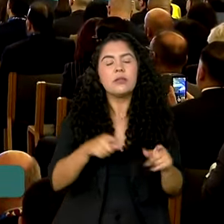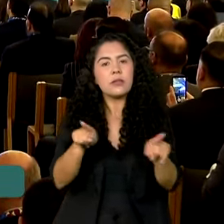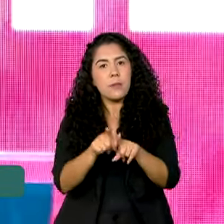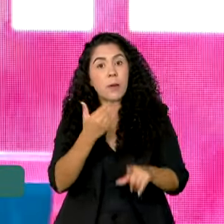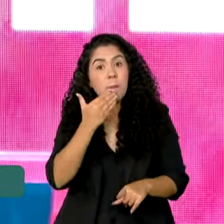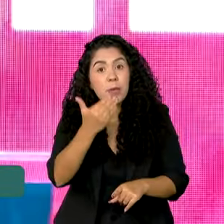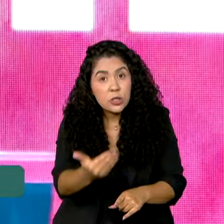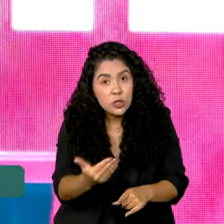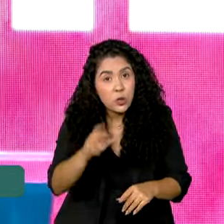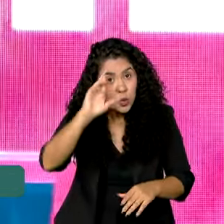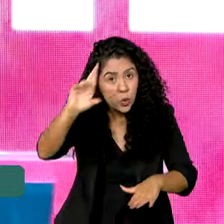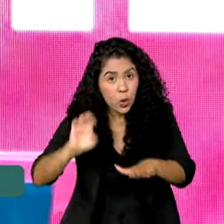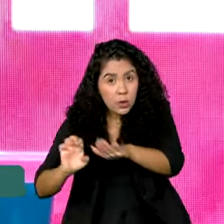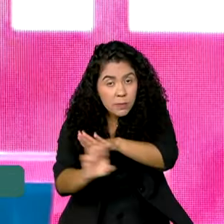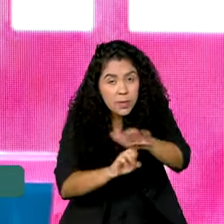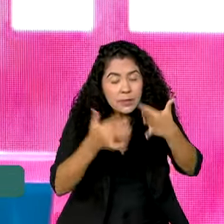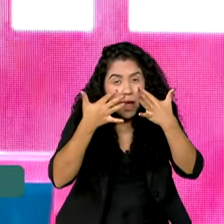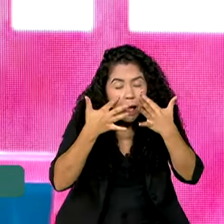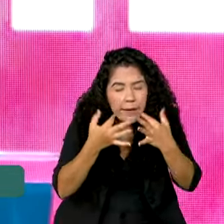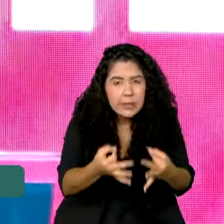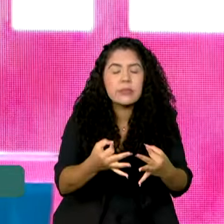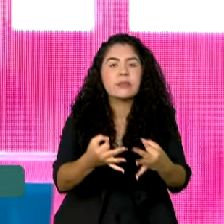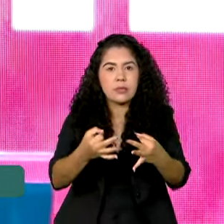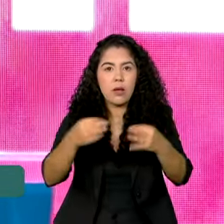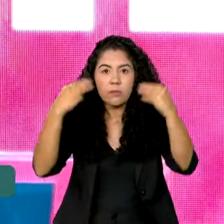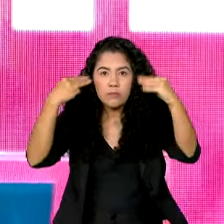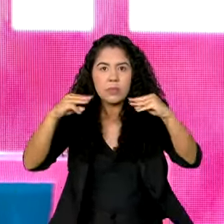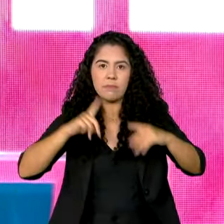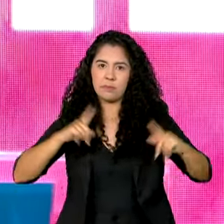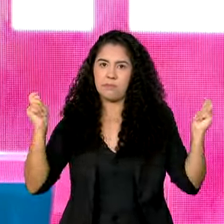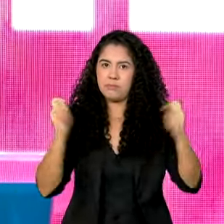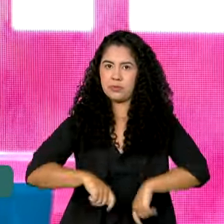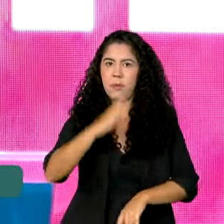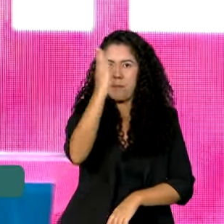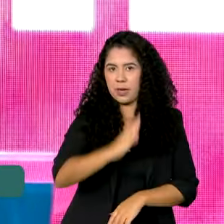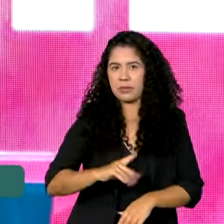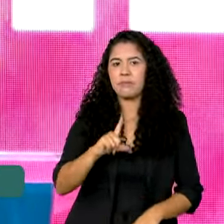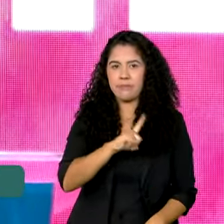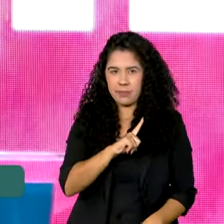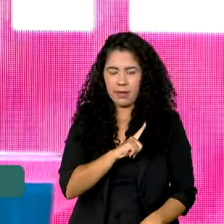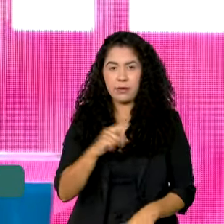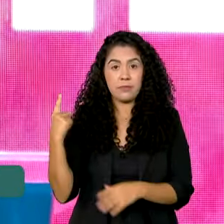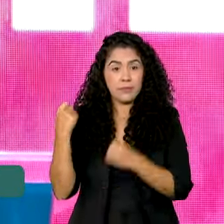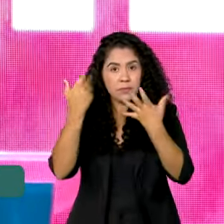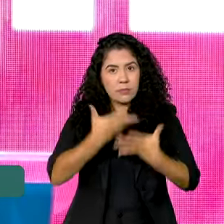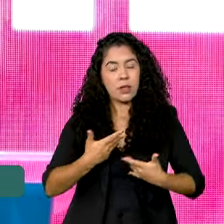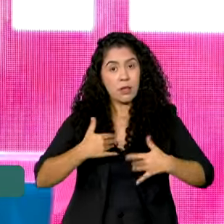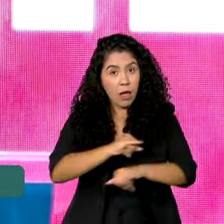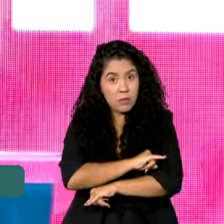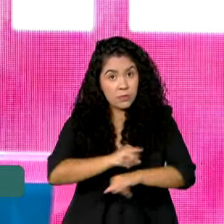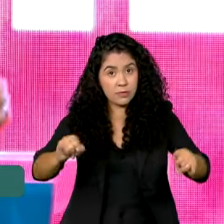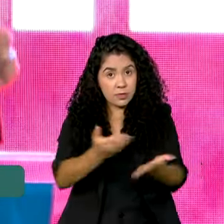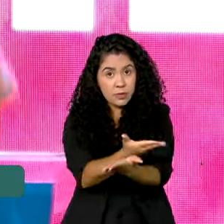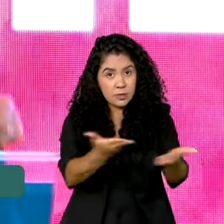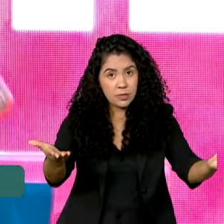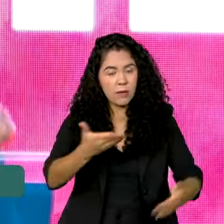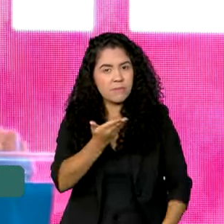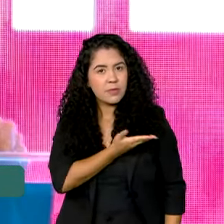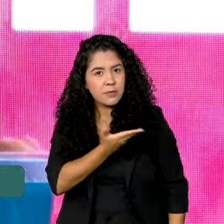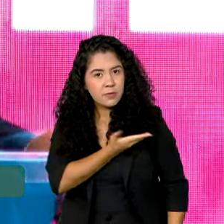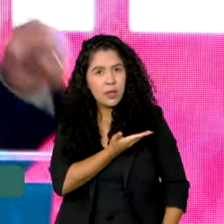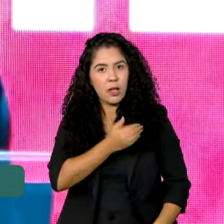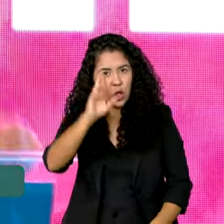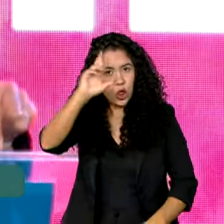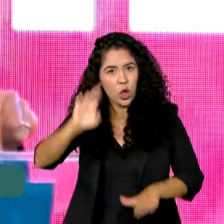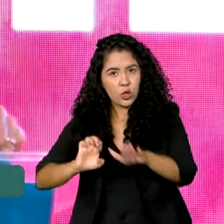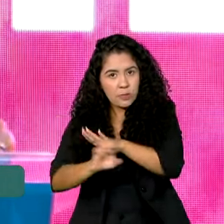pediu a atenção dos empresários mexicanos ao potencial do Brasil. E quero dizer para os companheiros empresários mexicanos, ainda esse